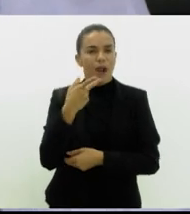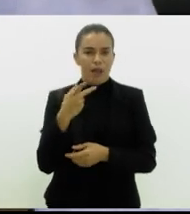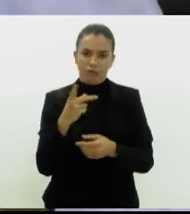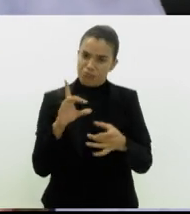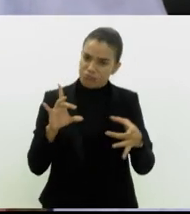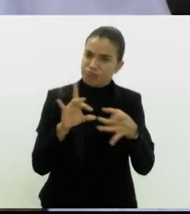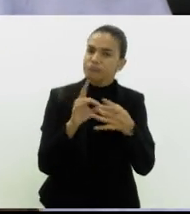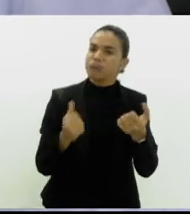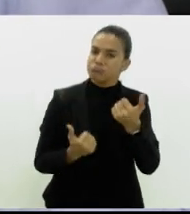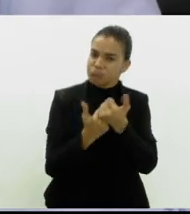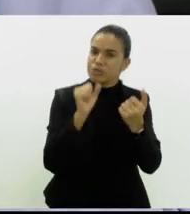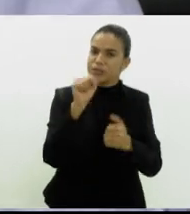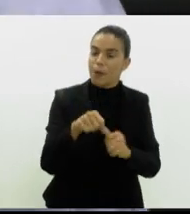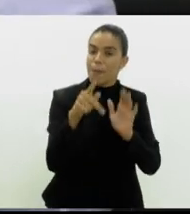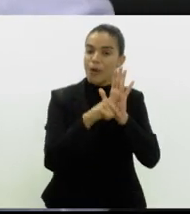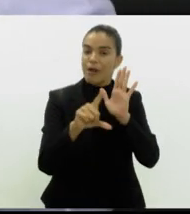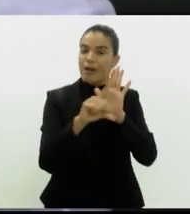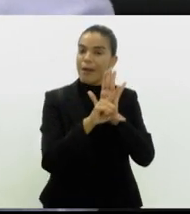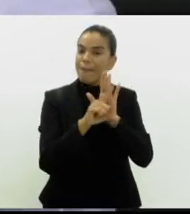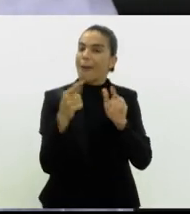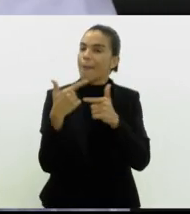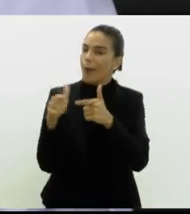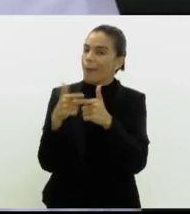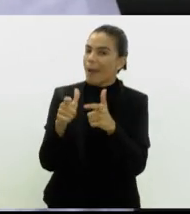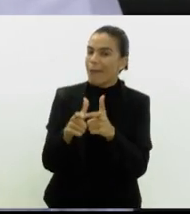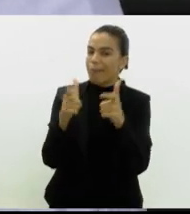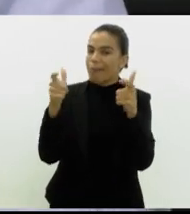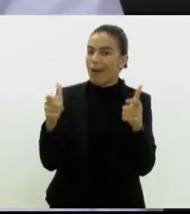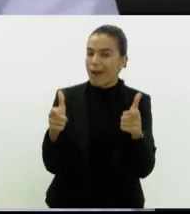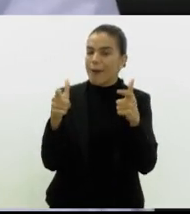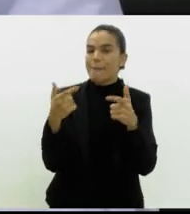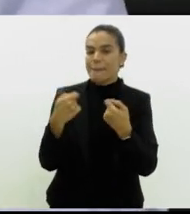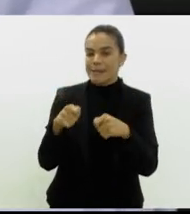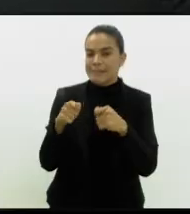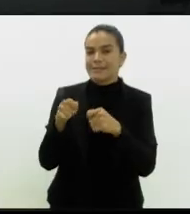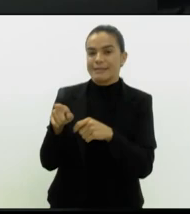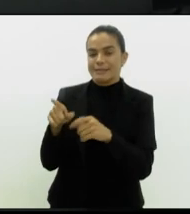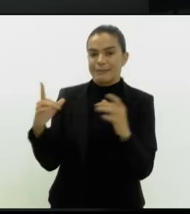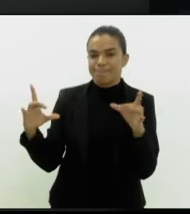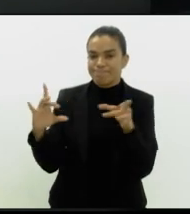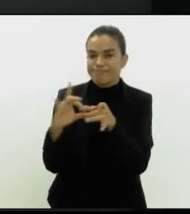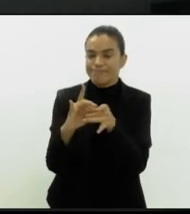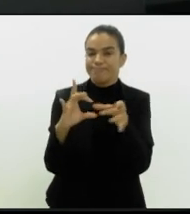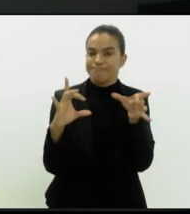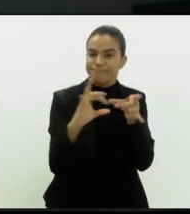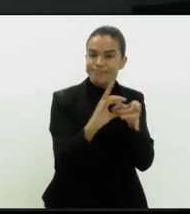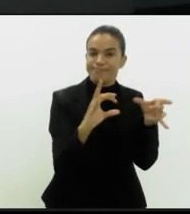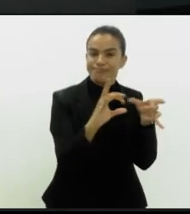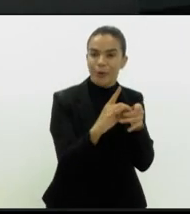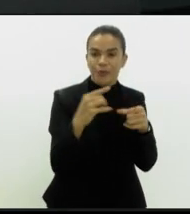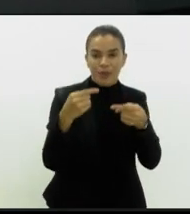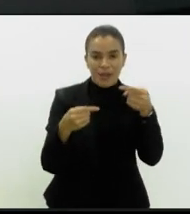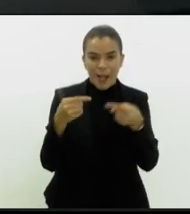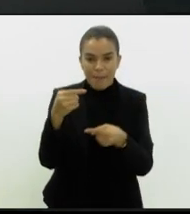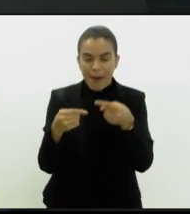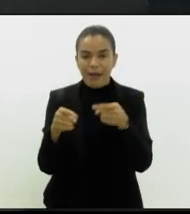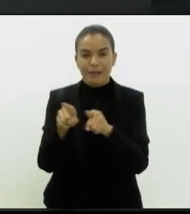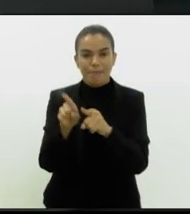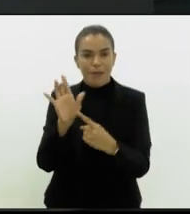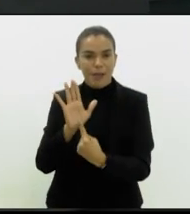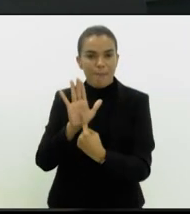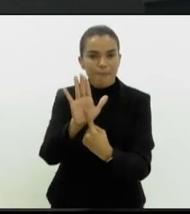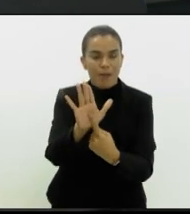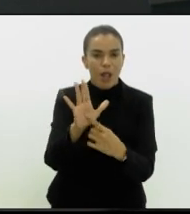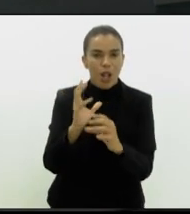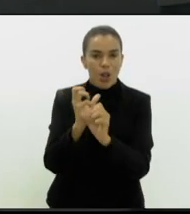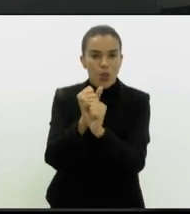de lei, mas que o problema é amplo e todos os setores precisam ser ouvidos. Com o debate durante a audiência e com os números apresentados